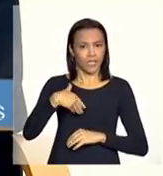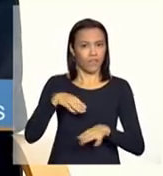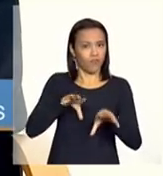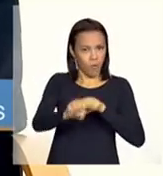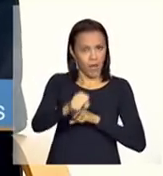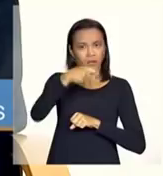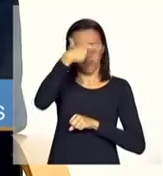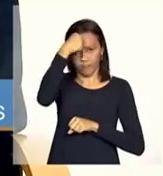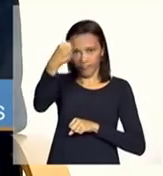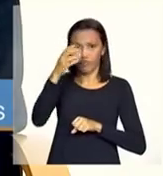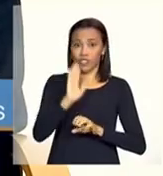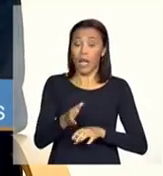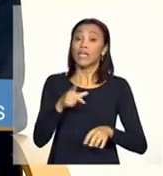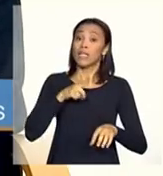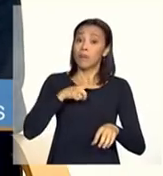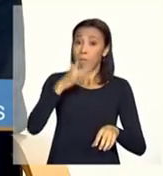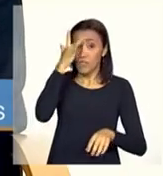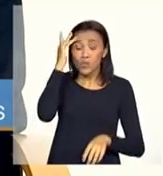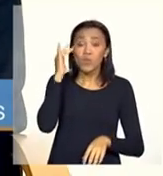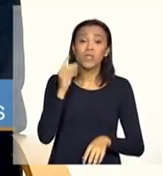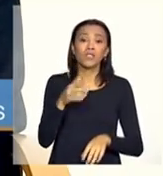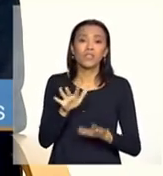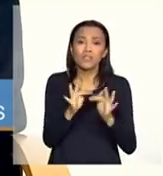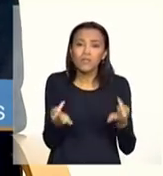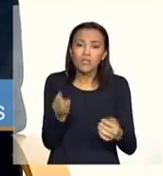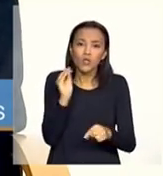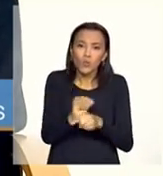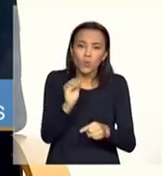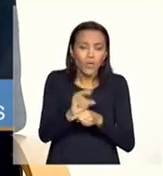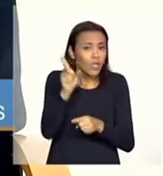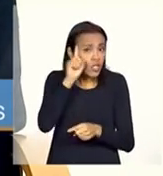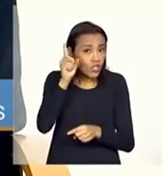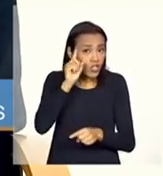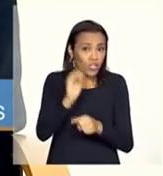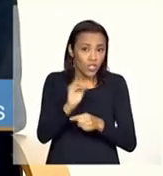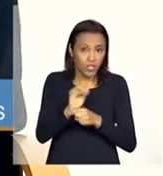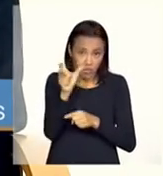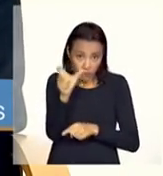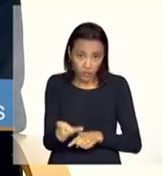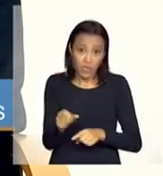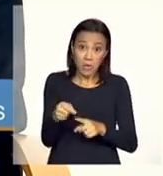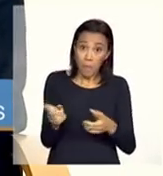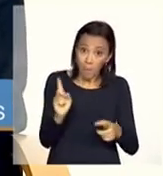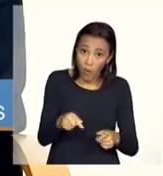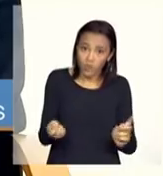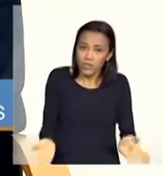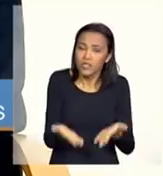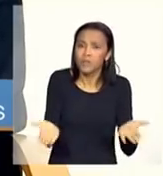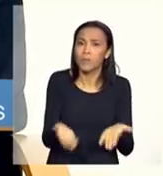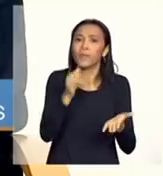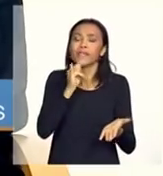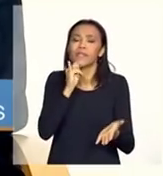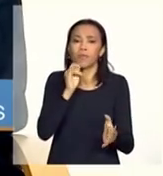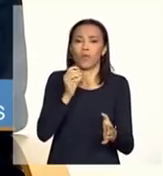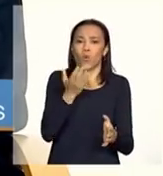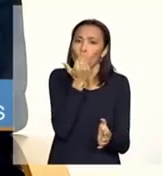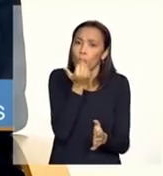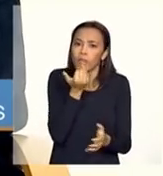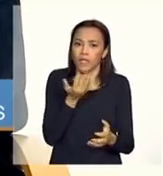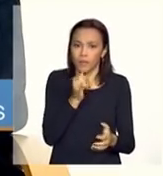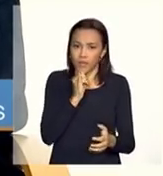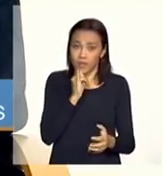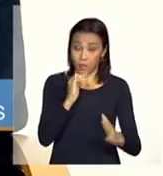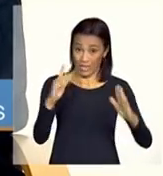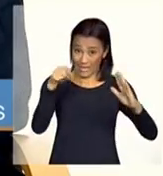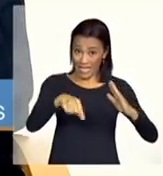pessoas que cuidam no dia a dia, e que possam estimular a realização, por exemplo, de uma refeição. Então, na residência